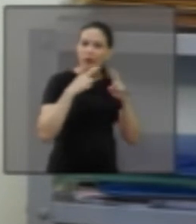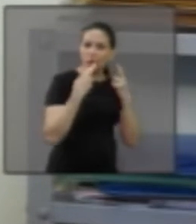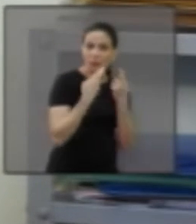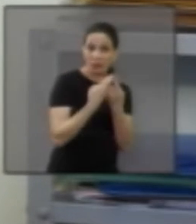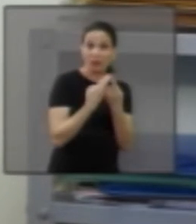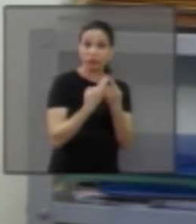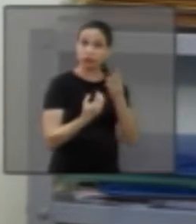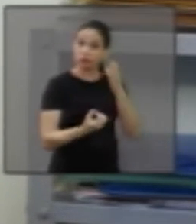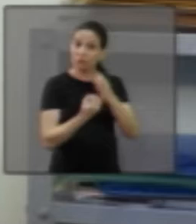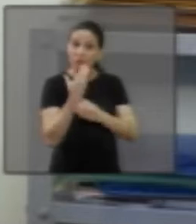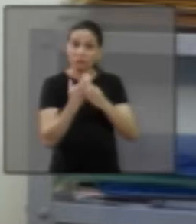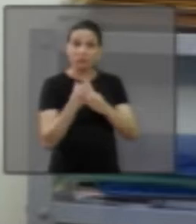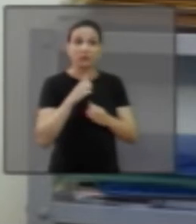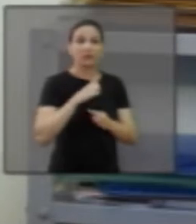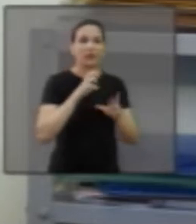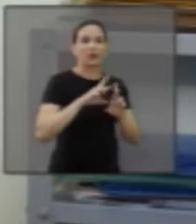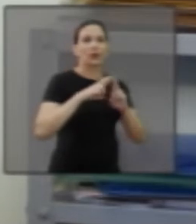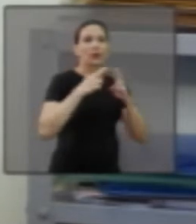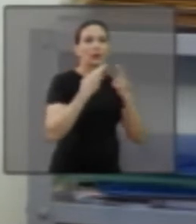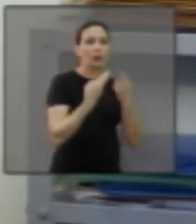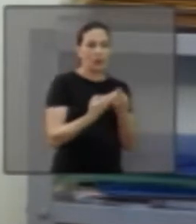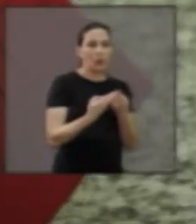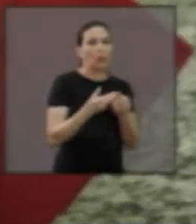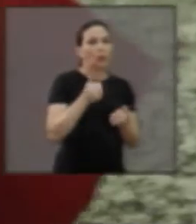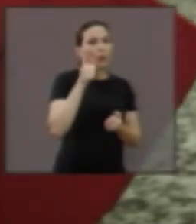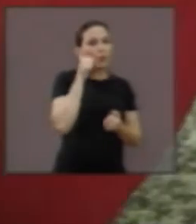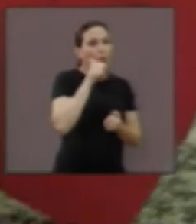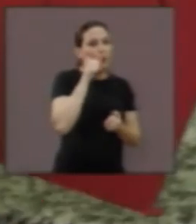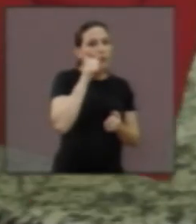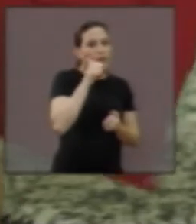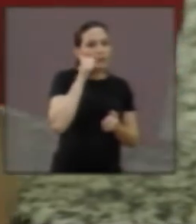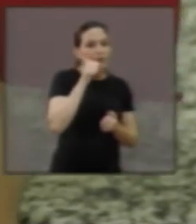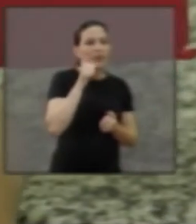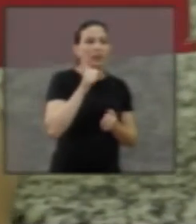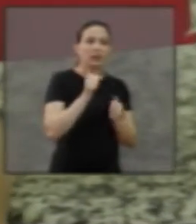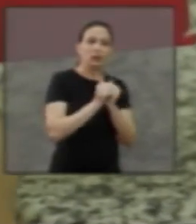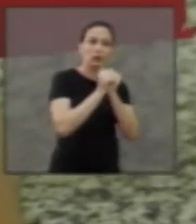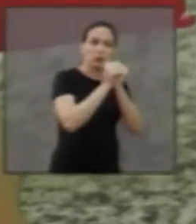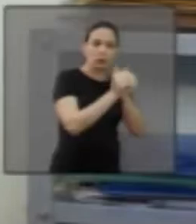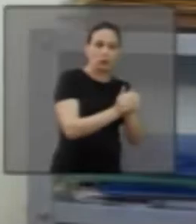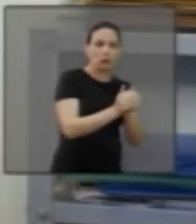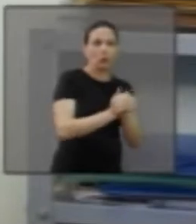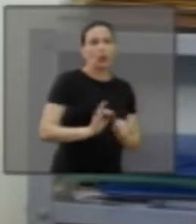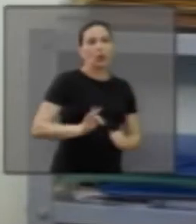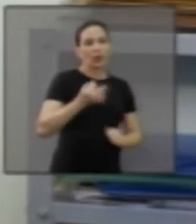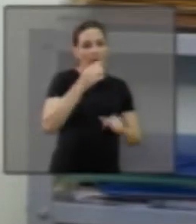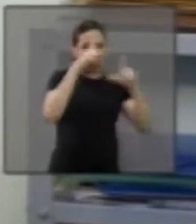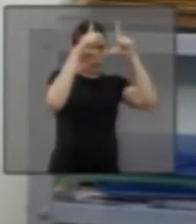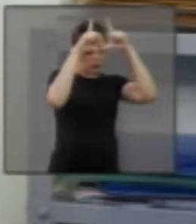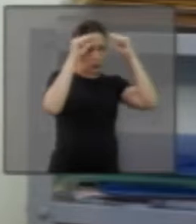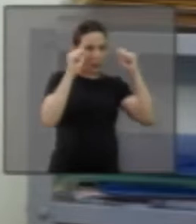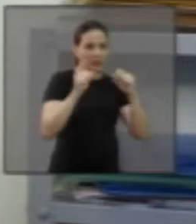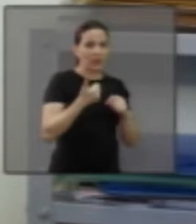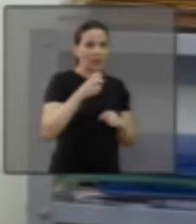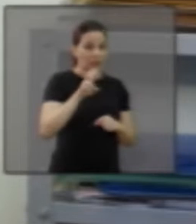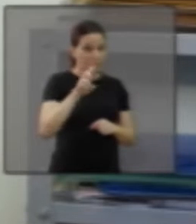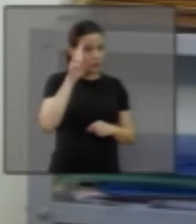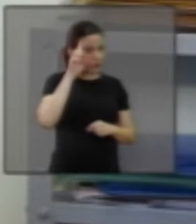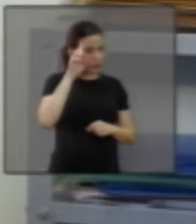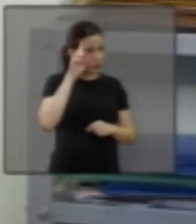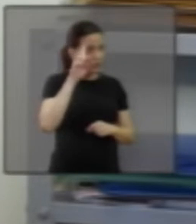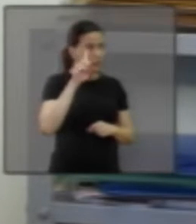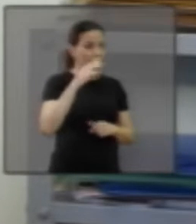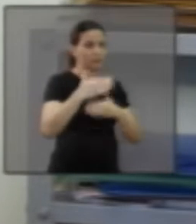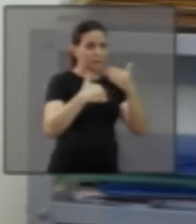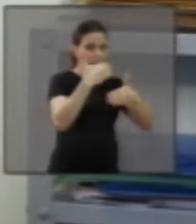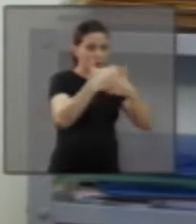encontros. Os nossos encontros com eles, das técnicas de enfermagem com eles, é quinzenal,